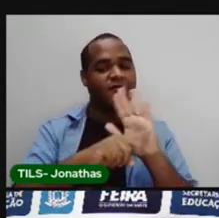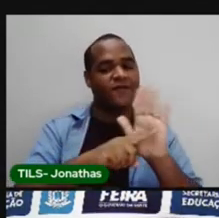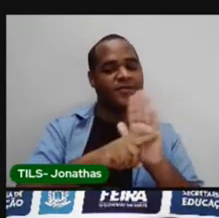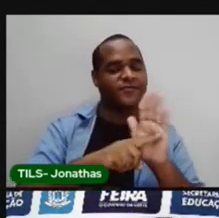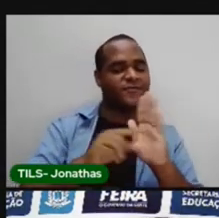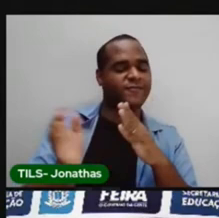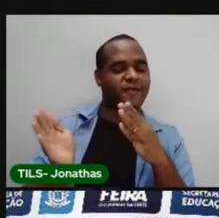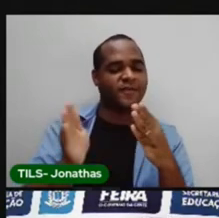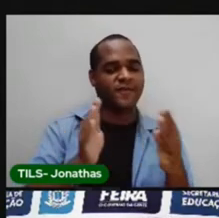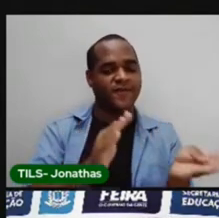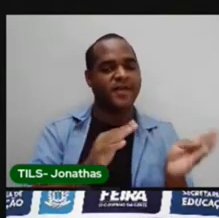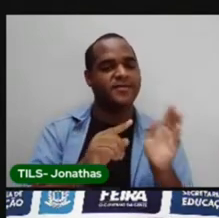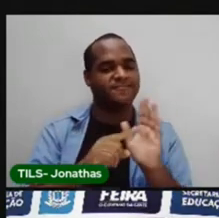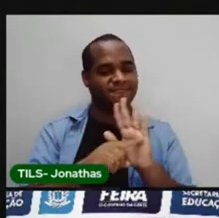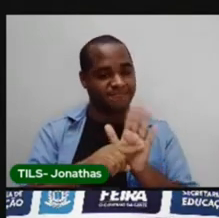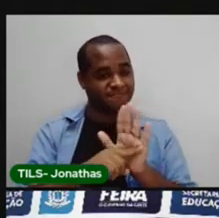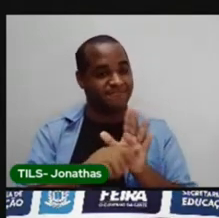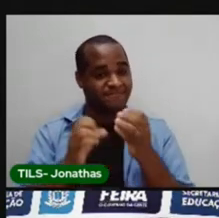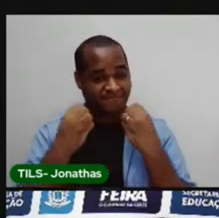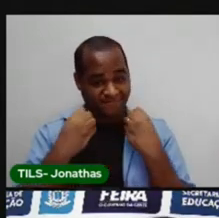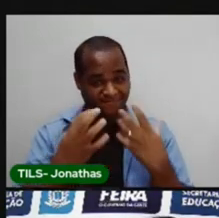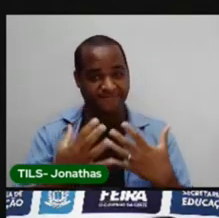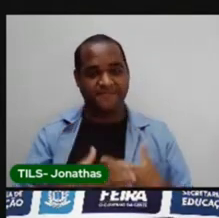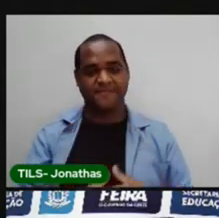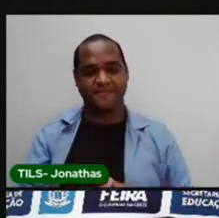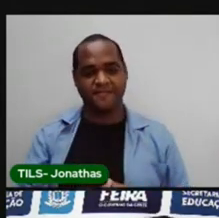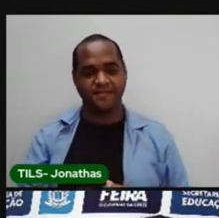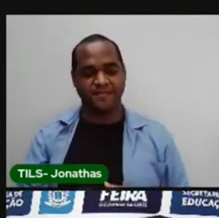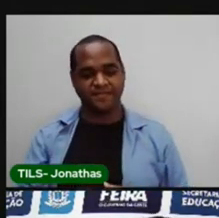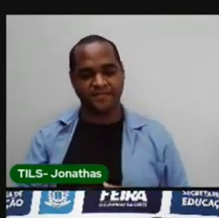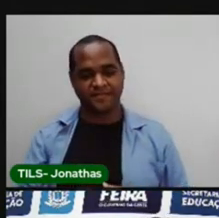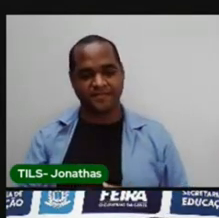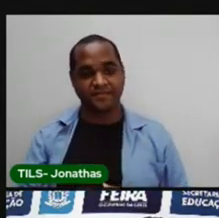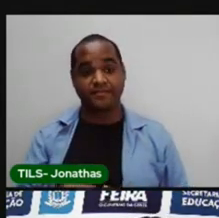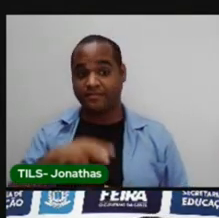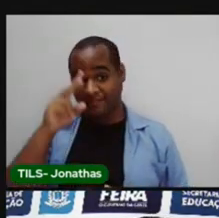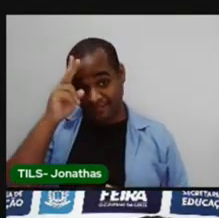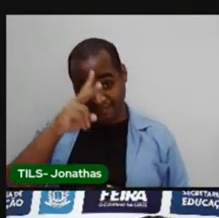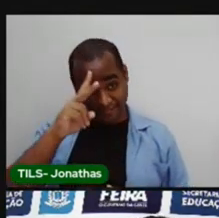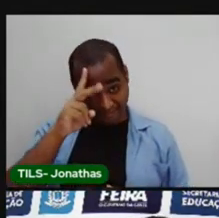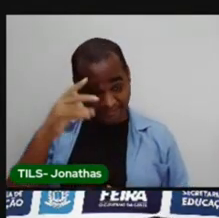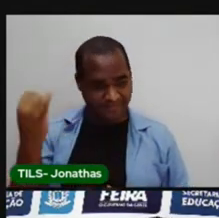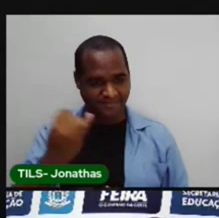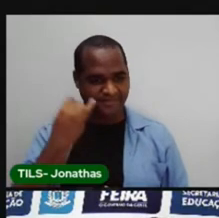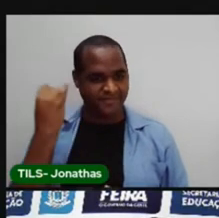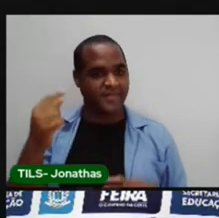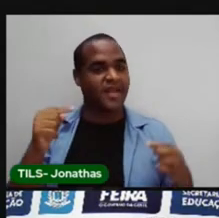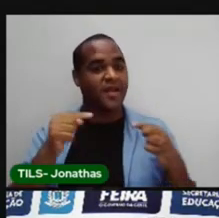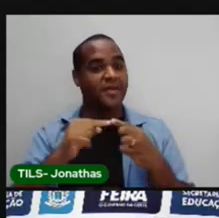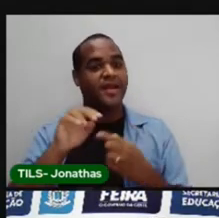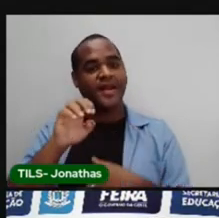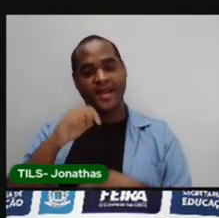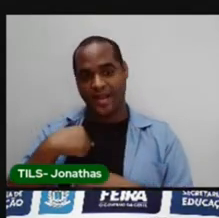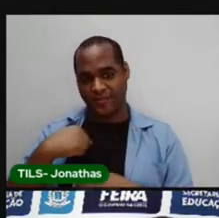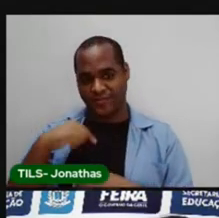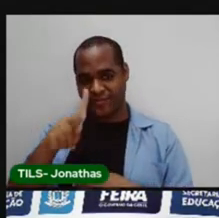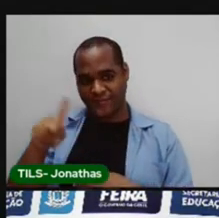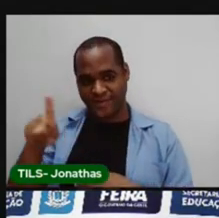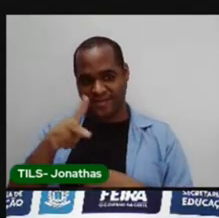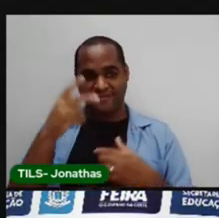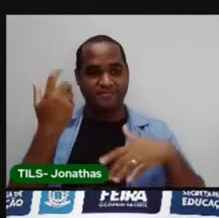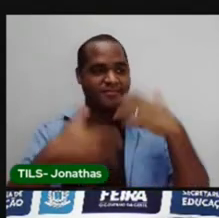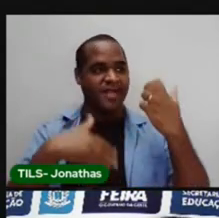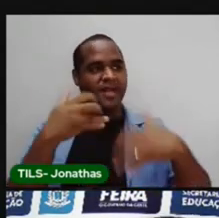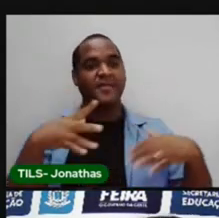também vai ajudar na sua atividade. Certo? Lembrando que a atividade que a Proélida explica aqui